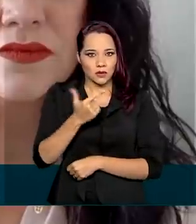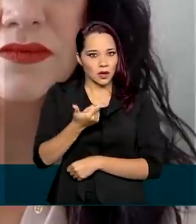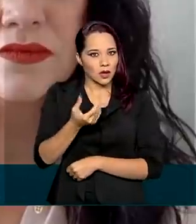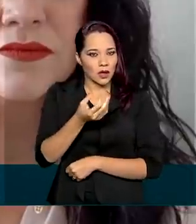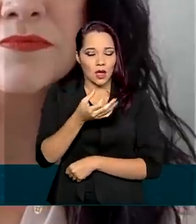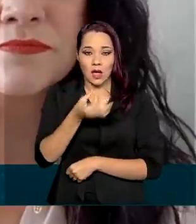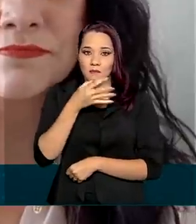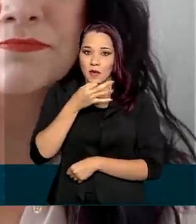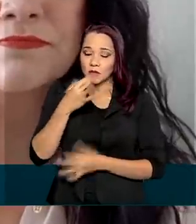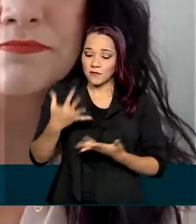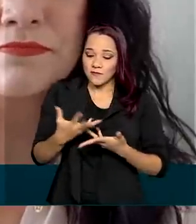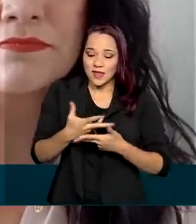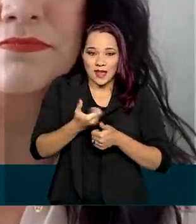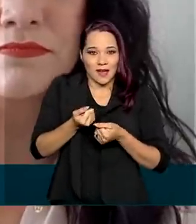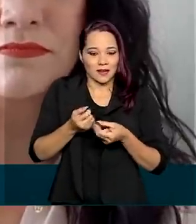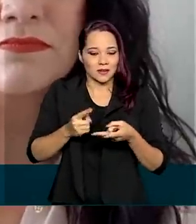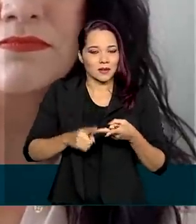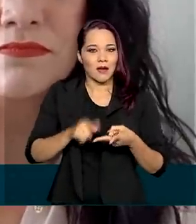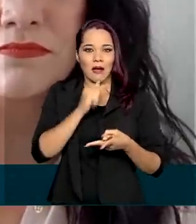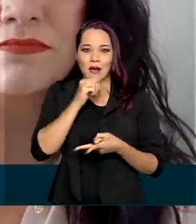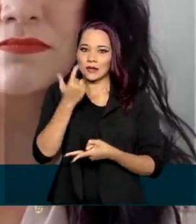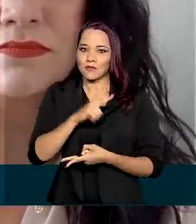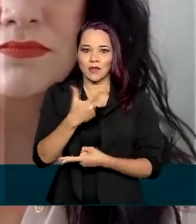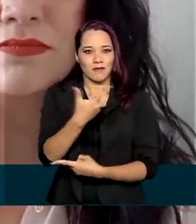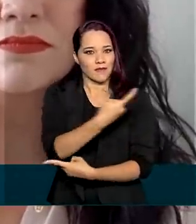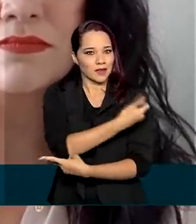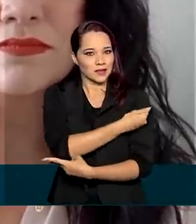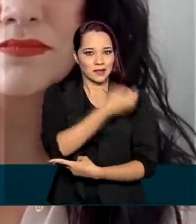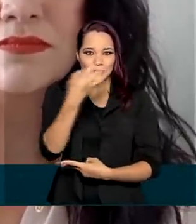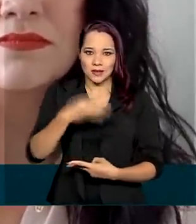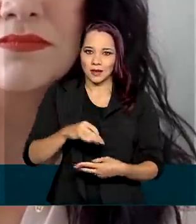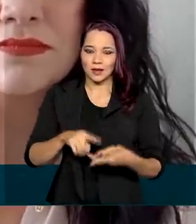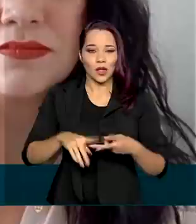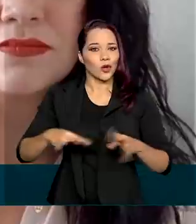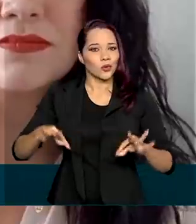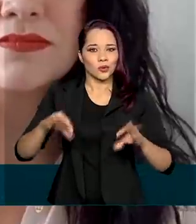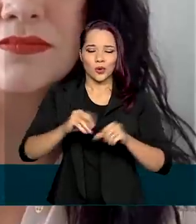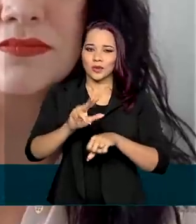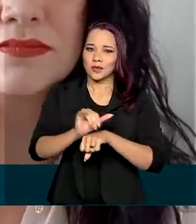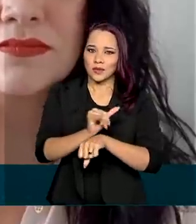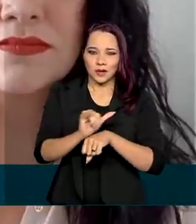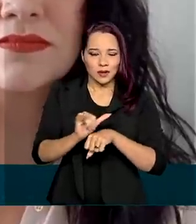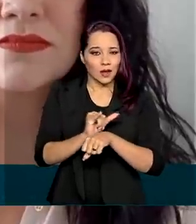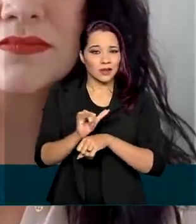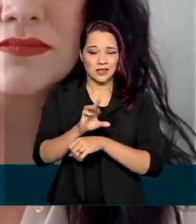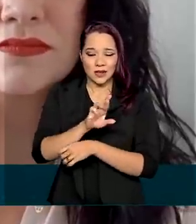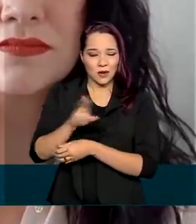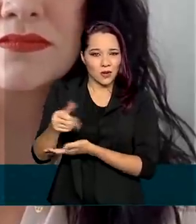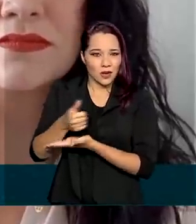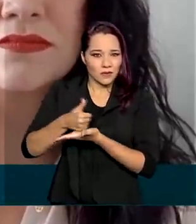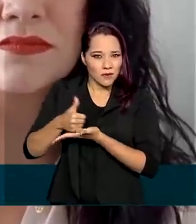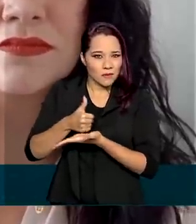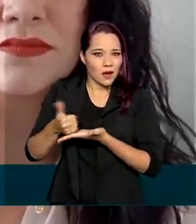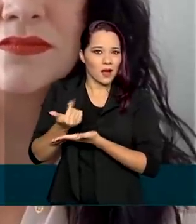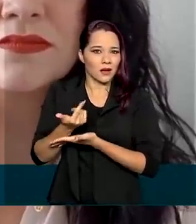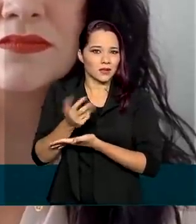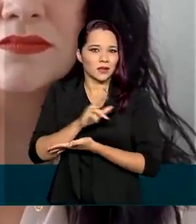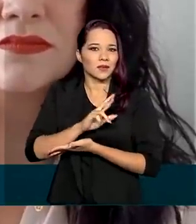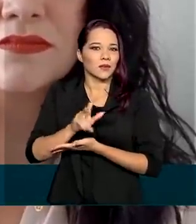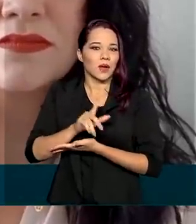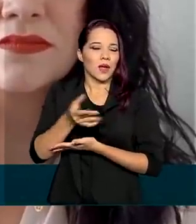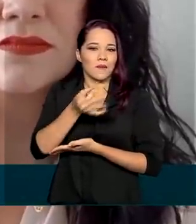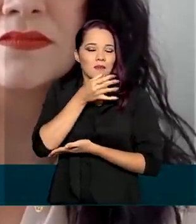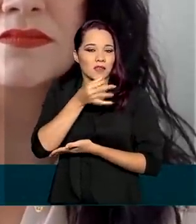eficaz para a doença, não temos por enquanto uma vacina eficaz. Então, todas as medidas não farmacológicas, chamadas não